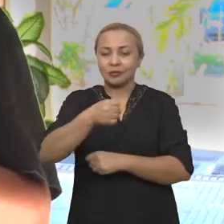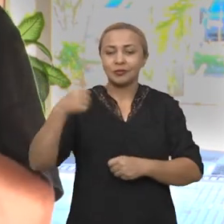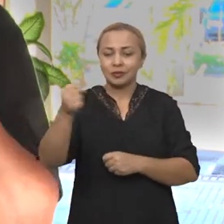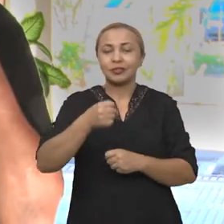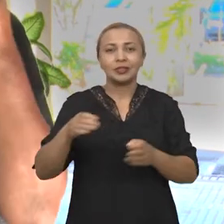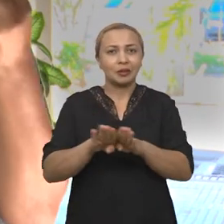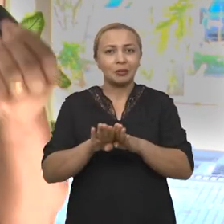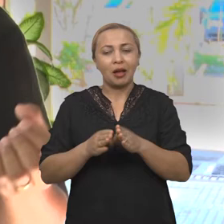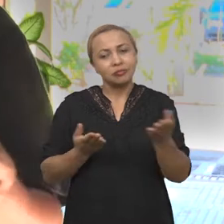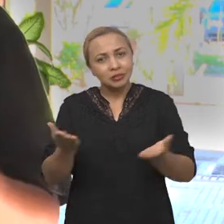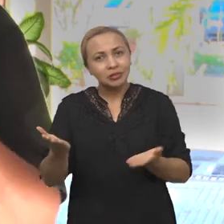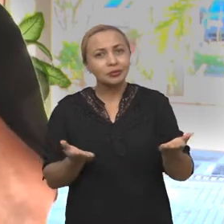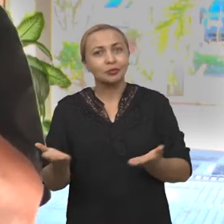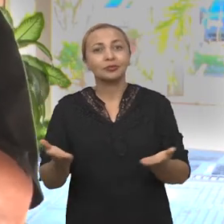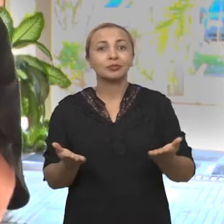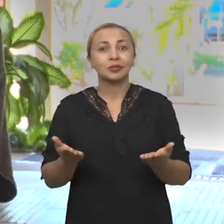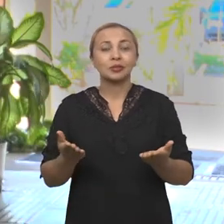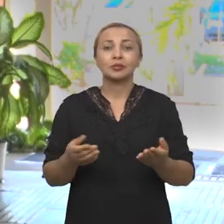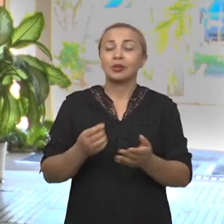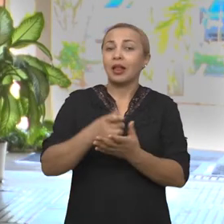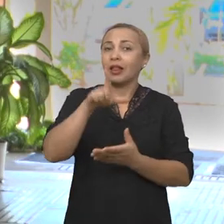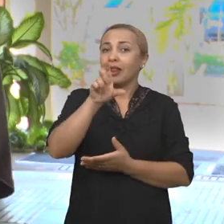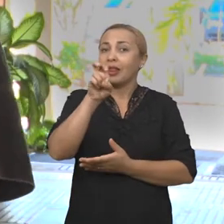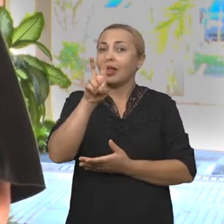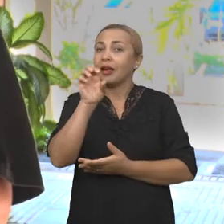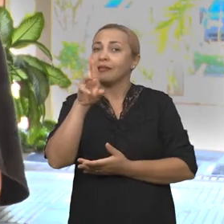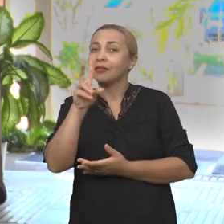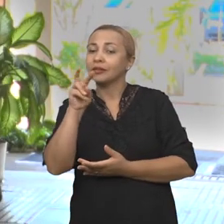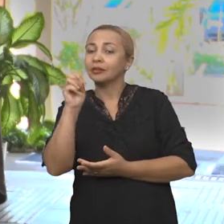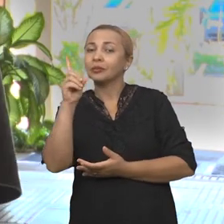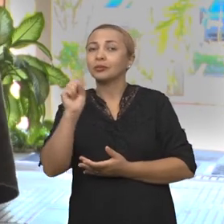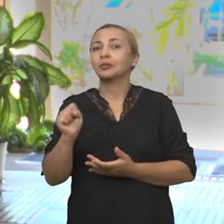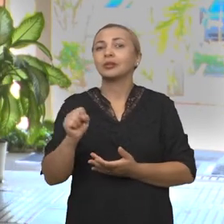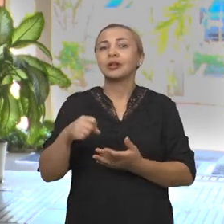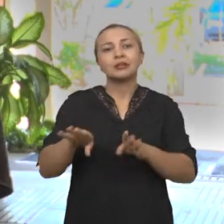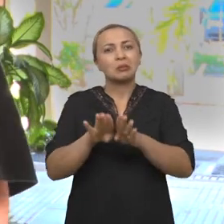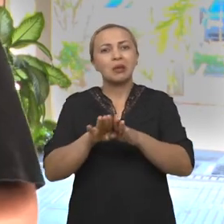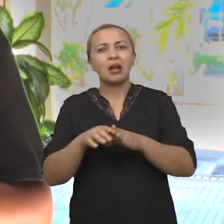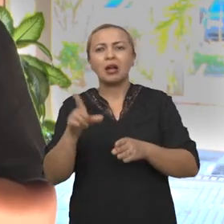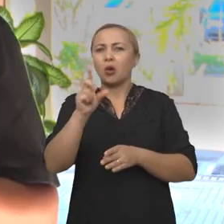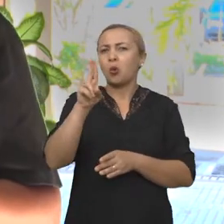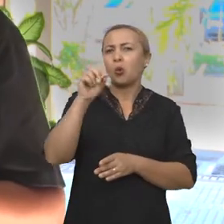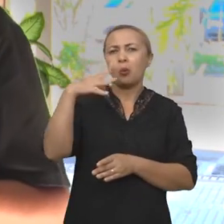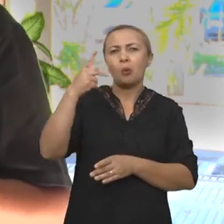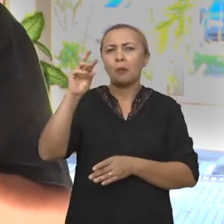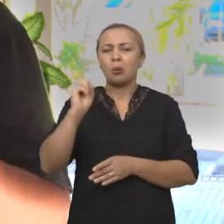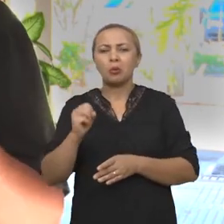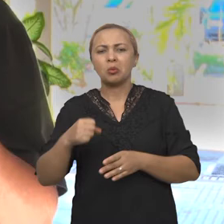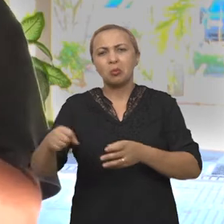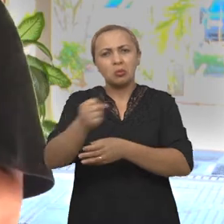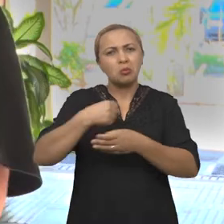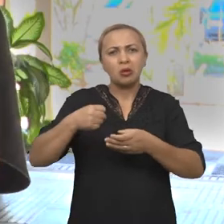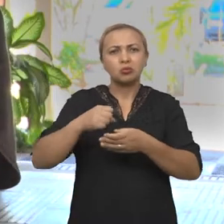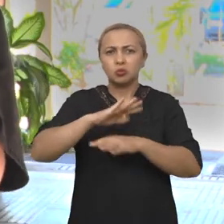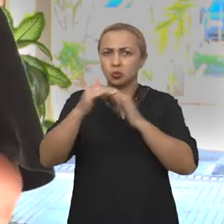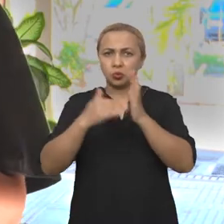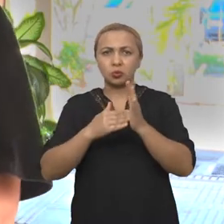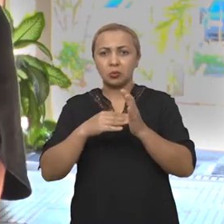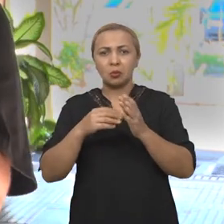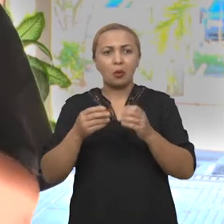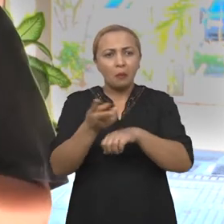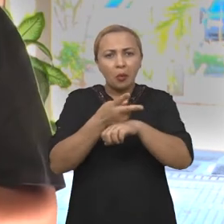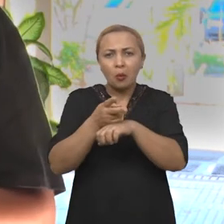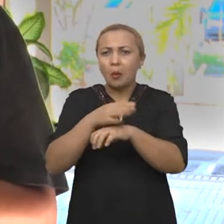não só leveduras, mas os insumos como um todo, o próprio malte, lúpulo, passou a ser